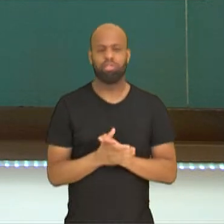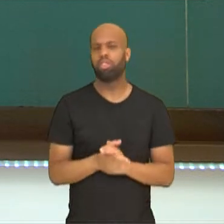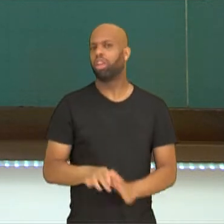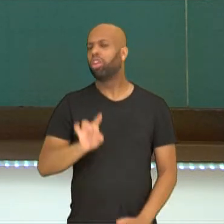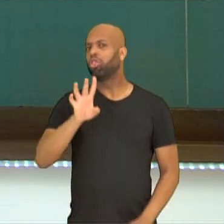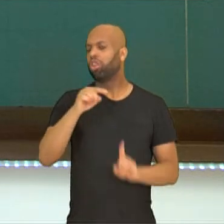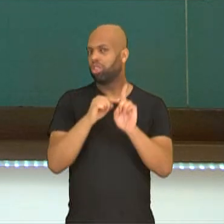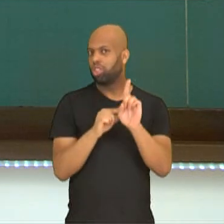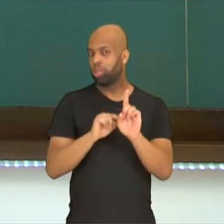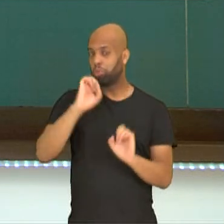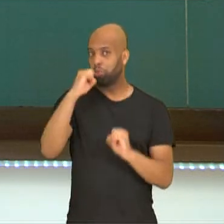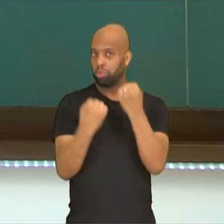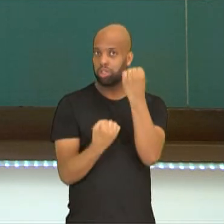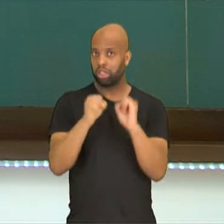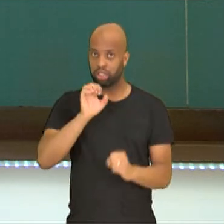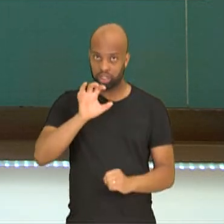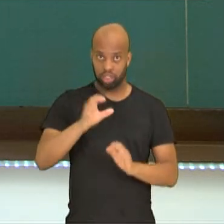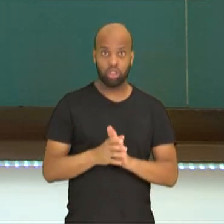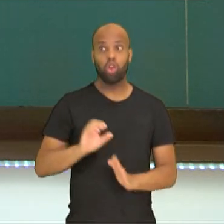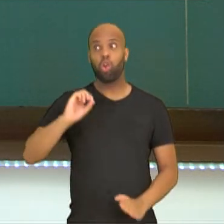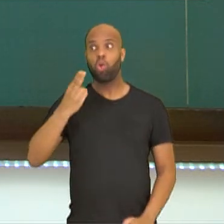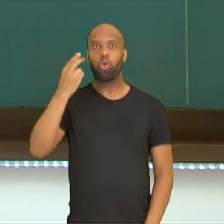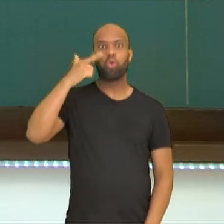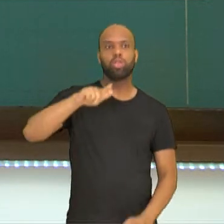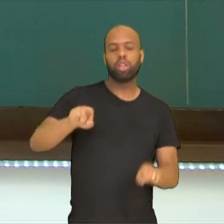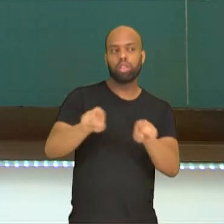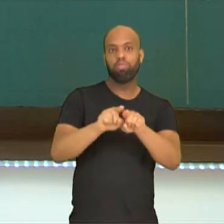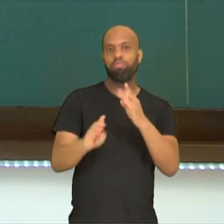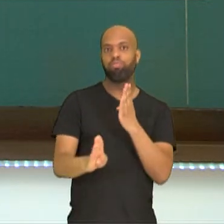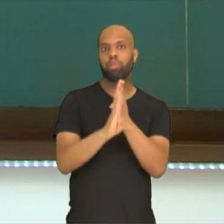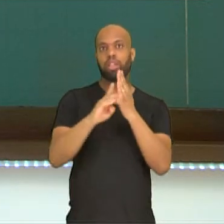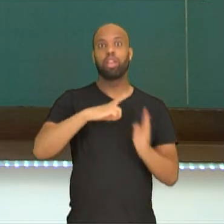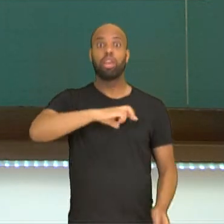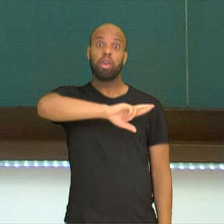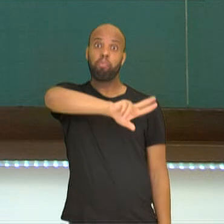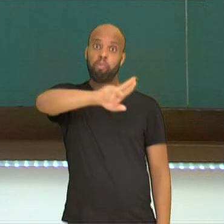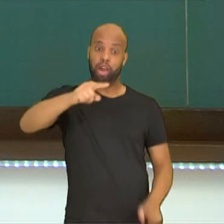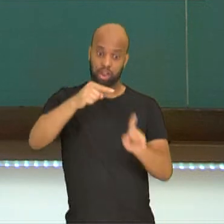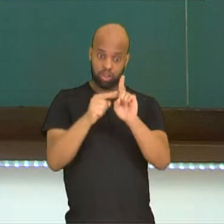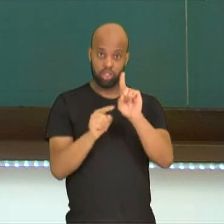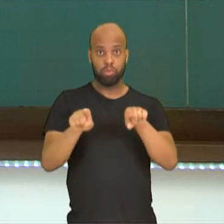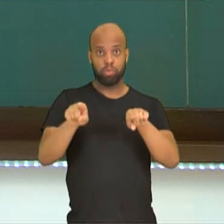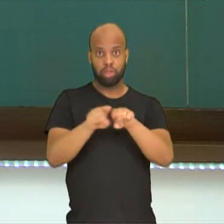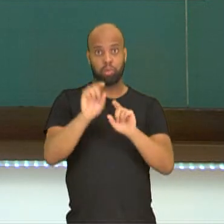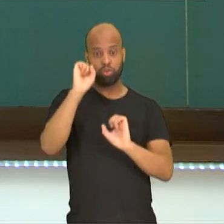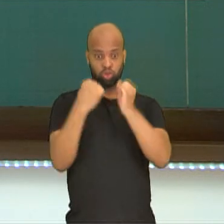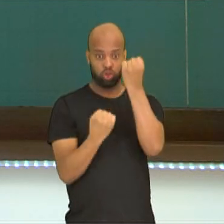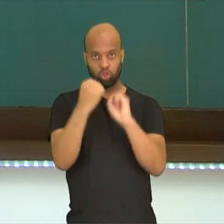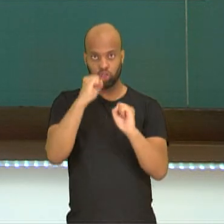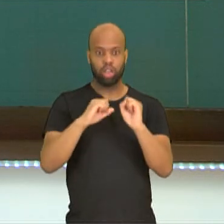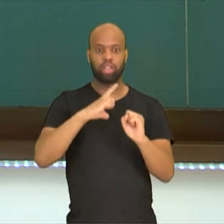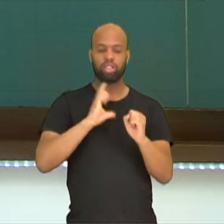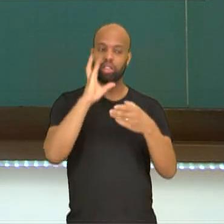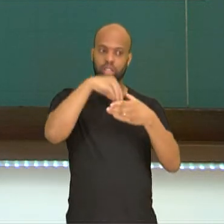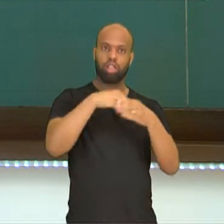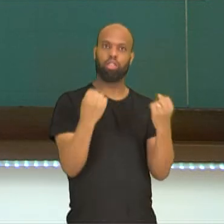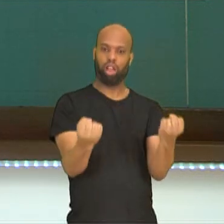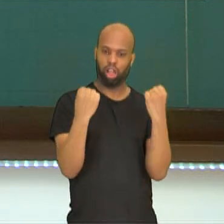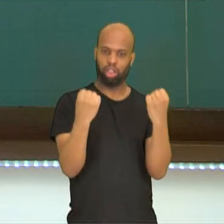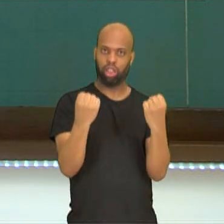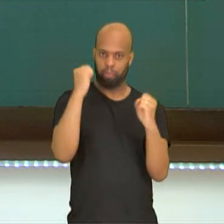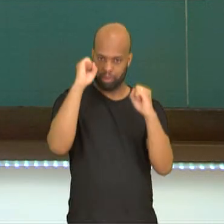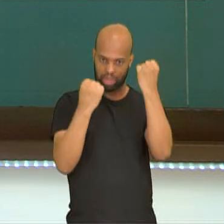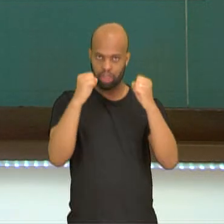é só esse tipo de ginástica? Ou eu consigo identificar outras diversas ginásticas, como as presentes dentro das academias,